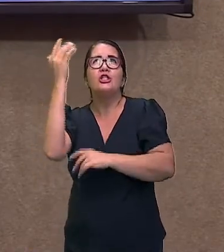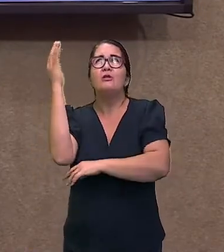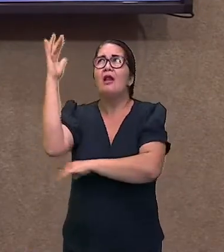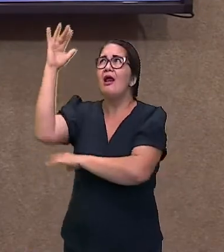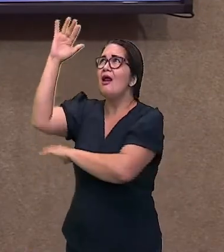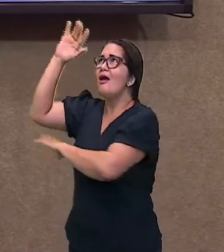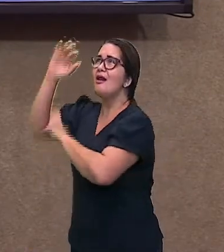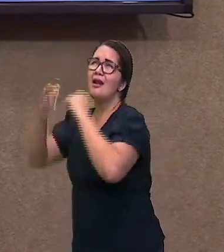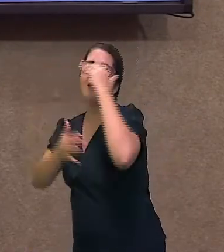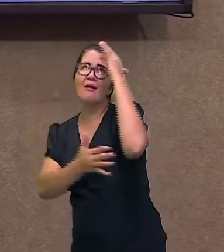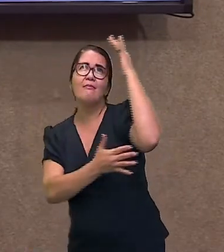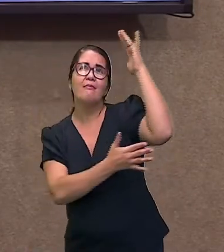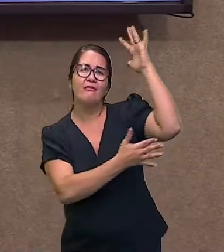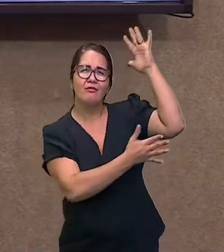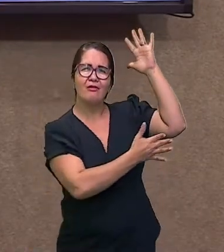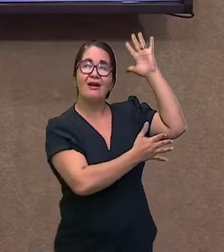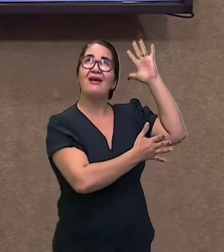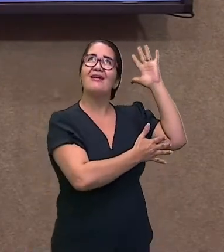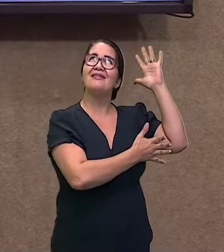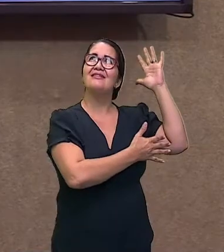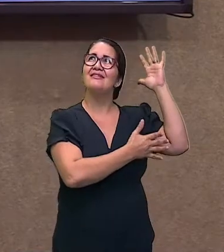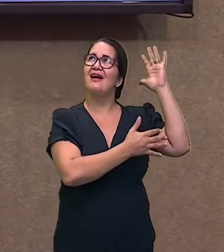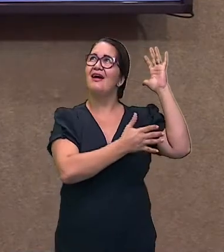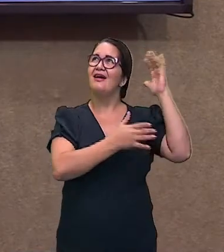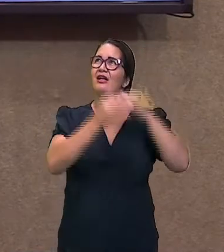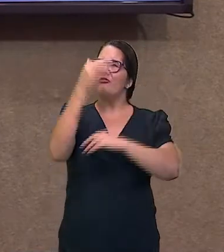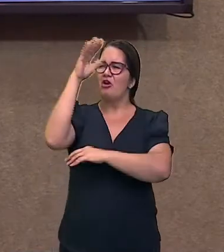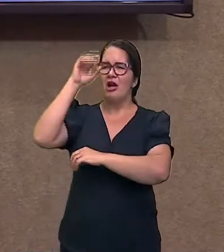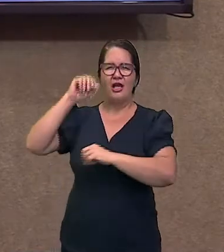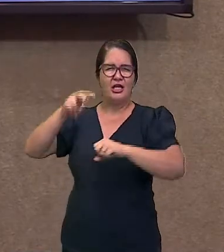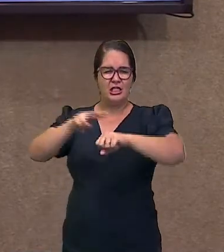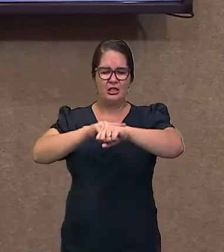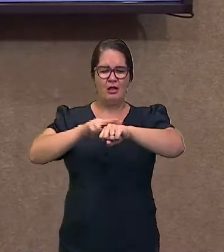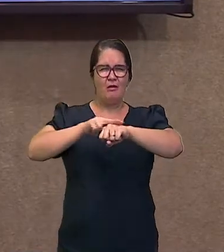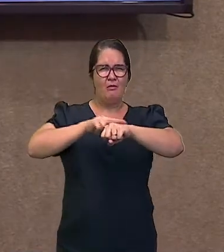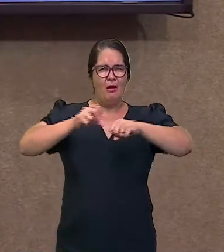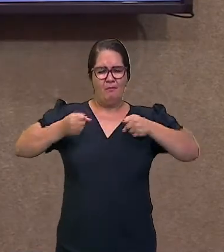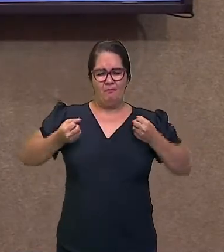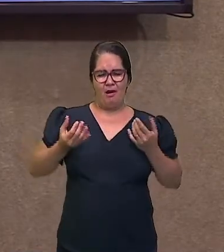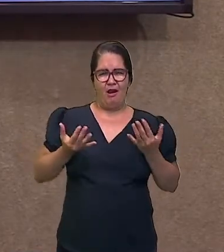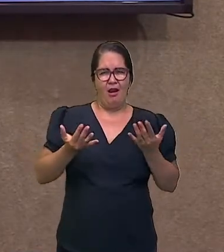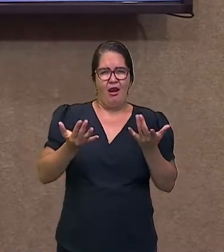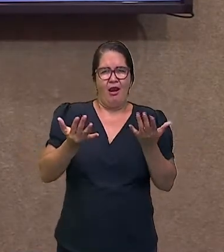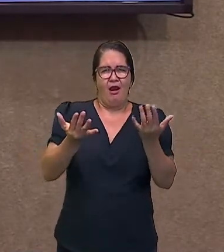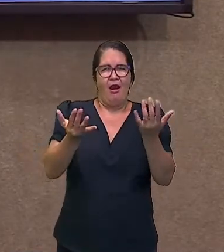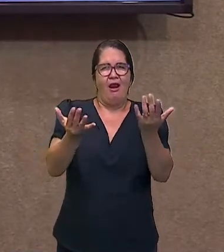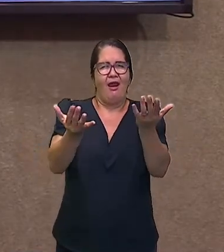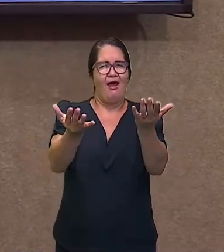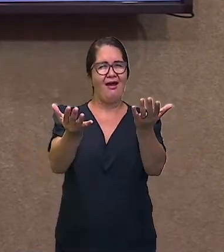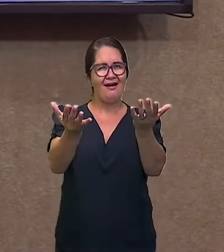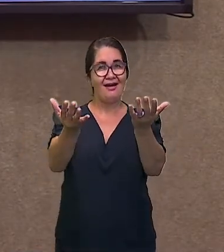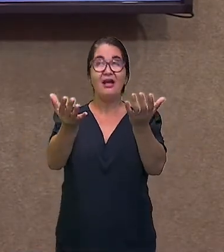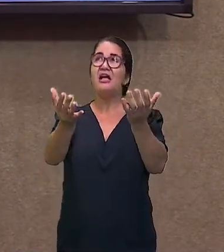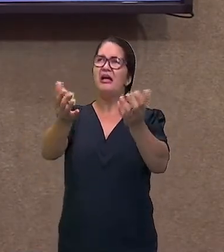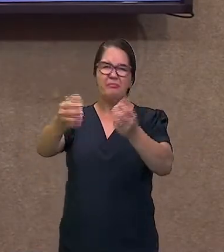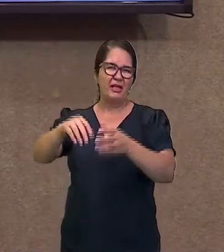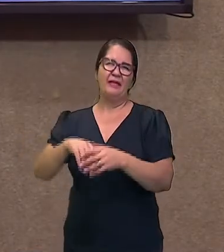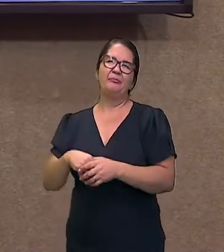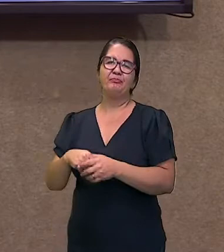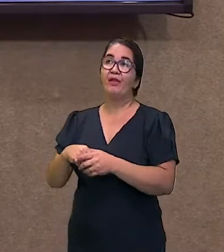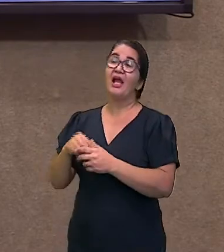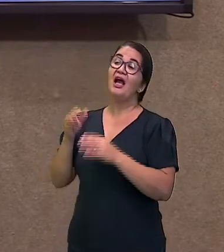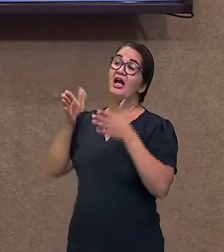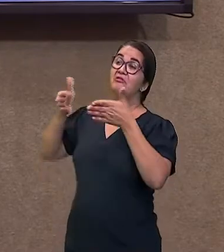Eu chego lá, ah não, tem muita árvore aqui, eu posso tirar duas, posso tirar cinco, posso tirar dez. Não vai fazer